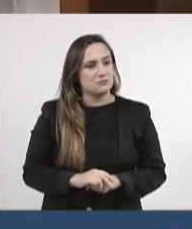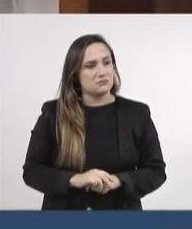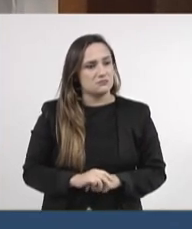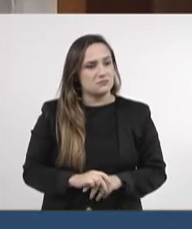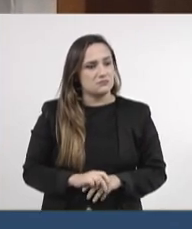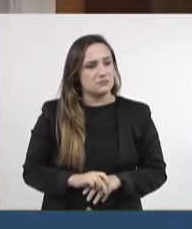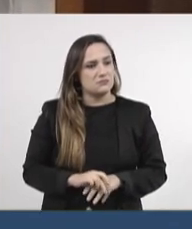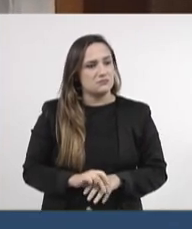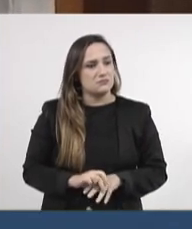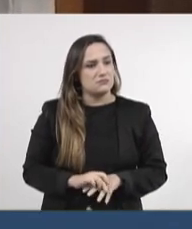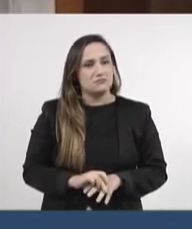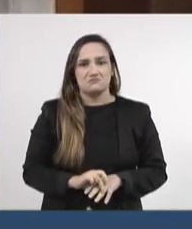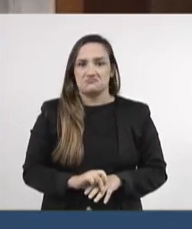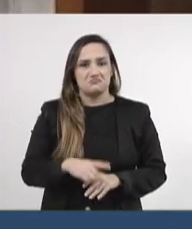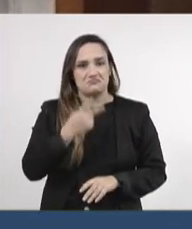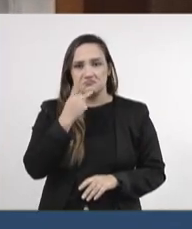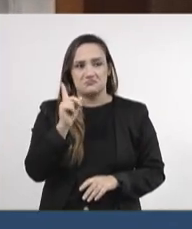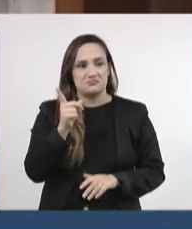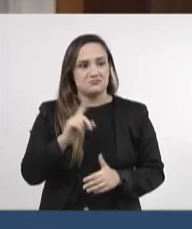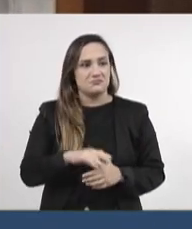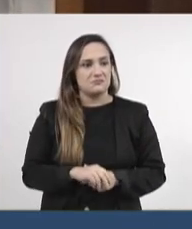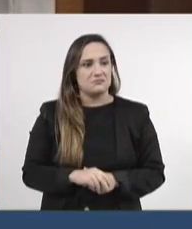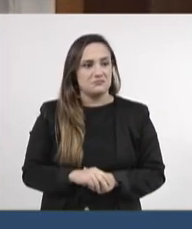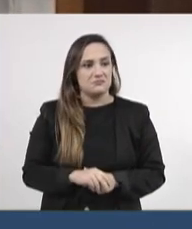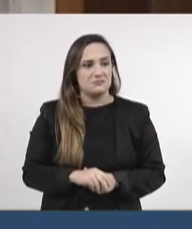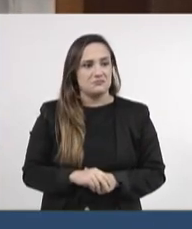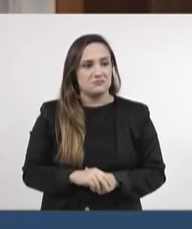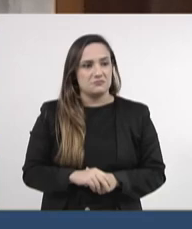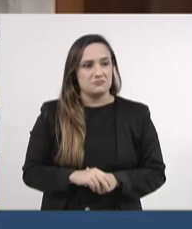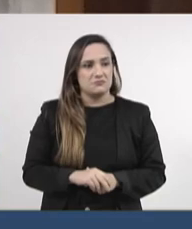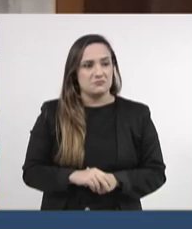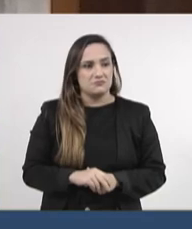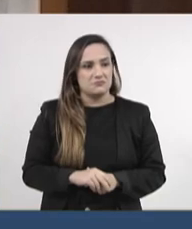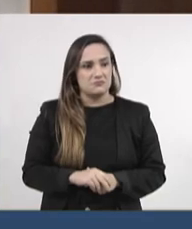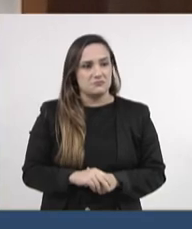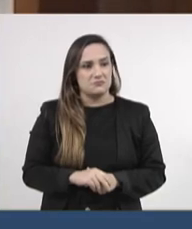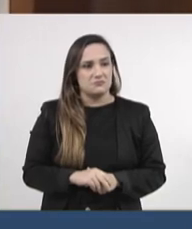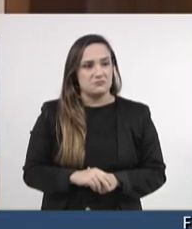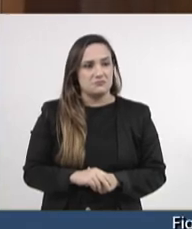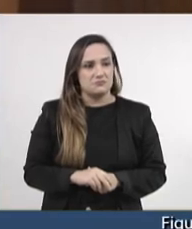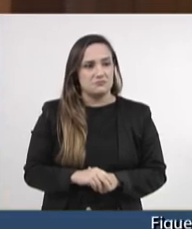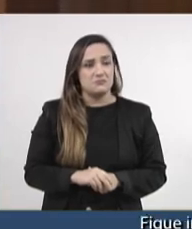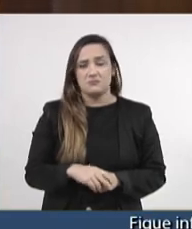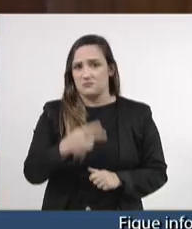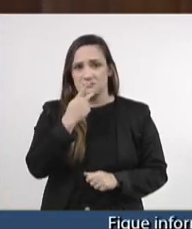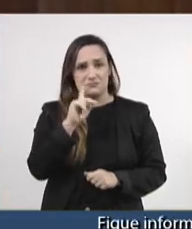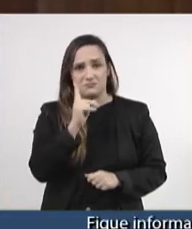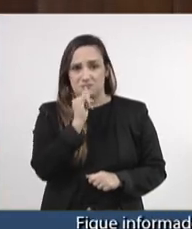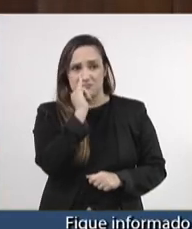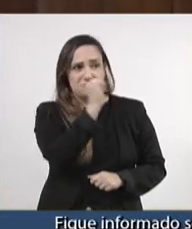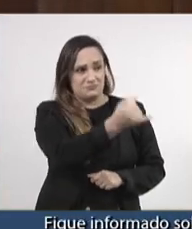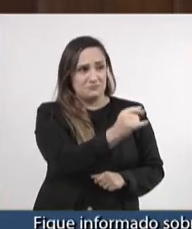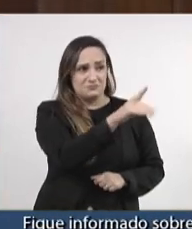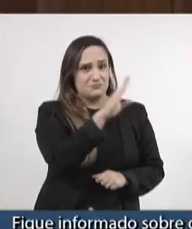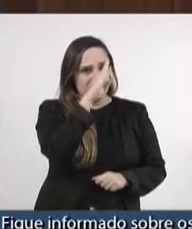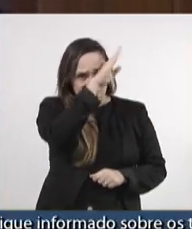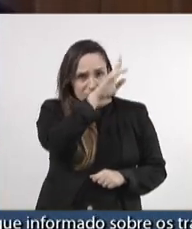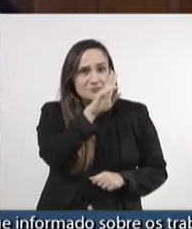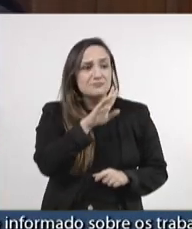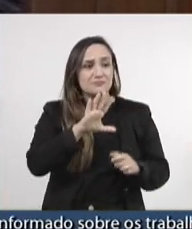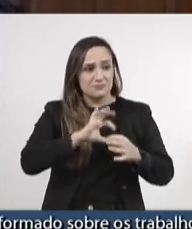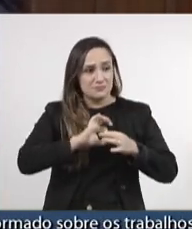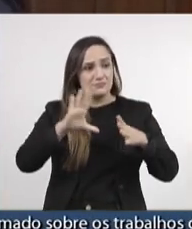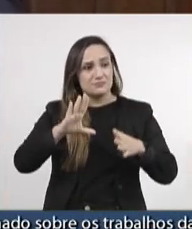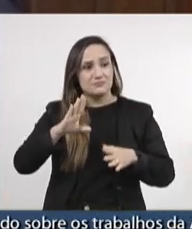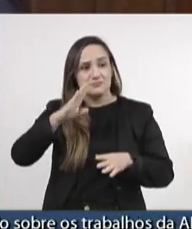Sul, ele não falou para o Bolsonaro e para quem o elegeu que ele ia permitir esse